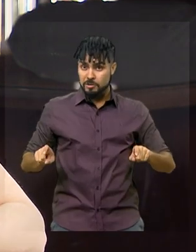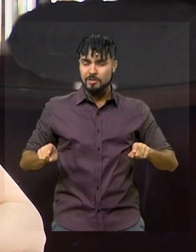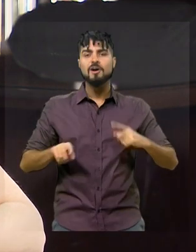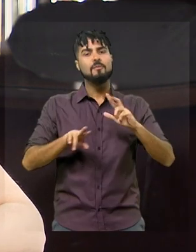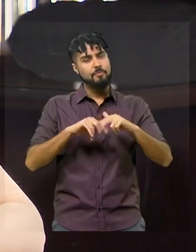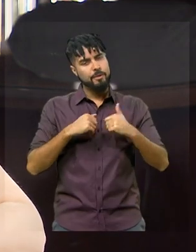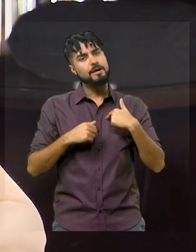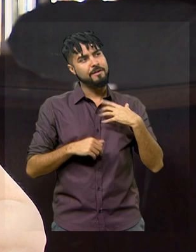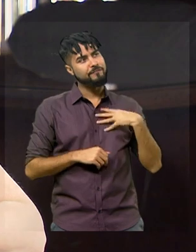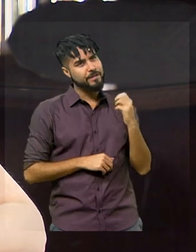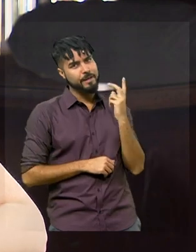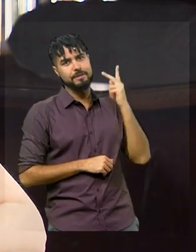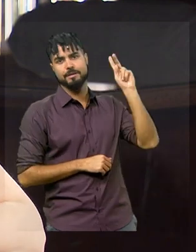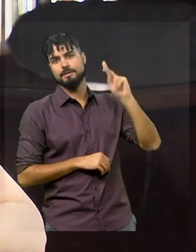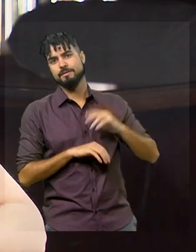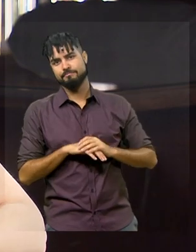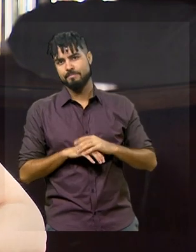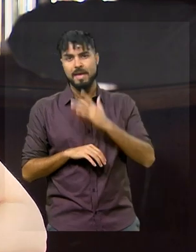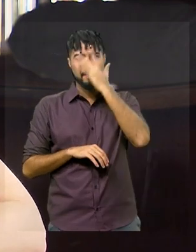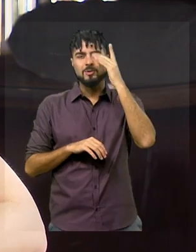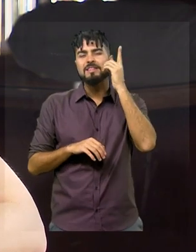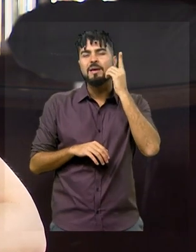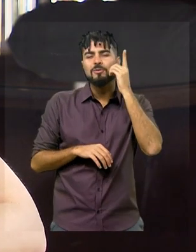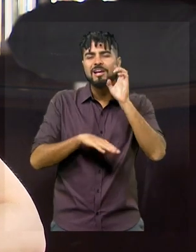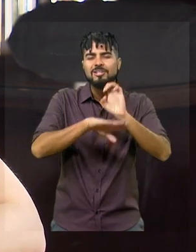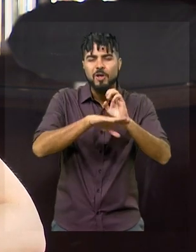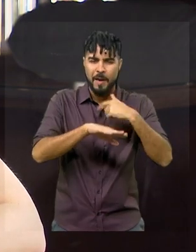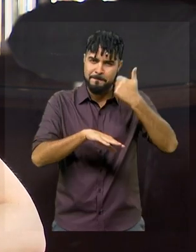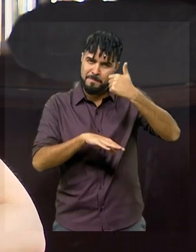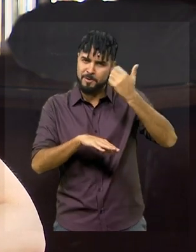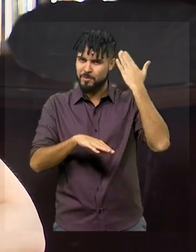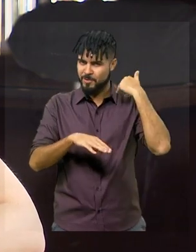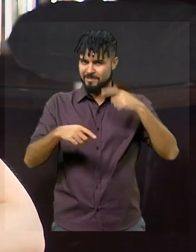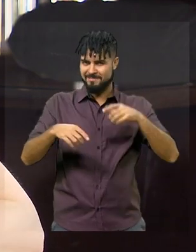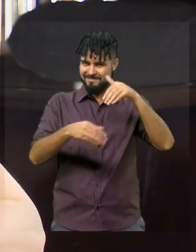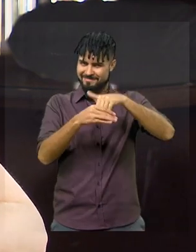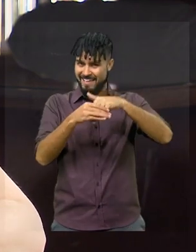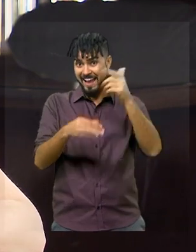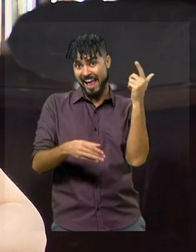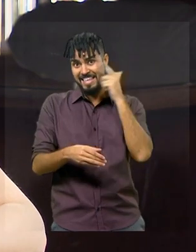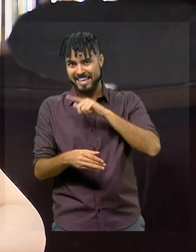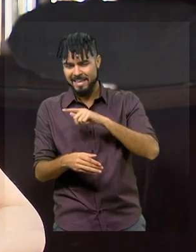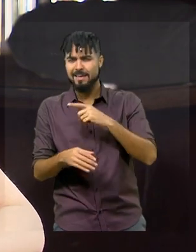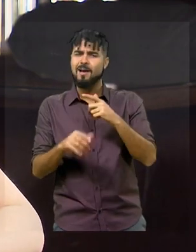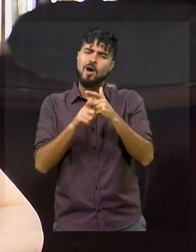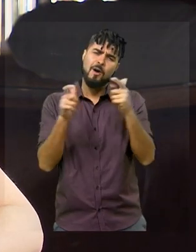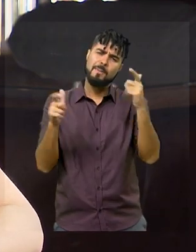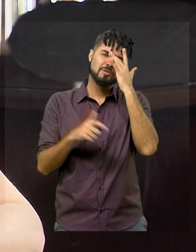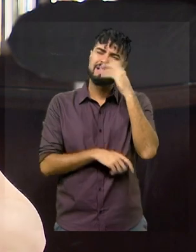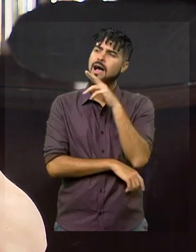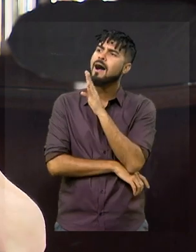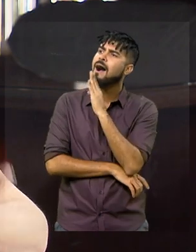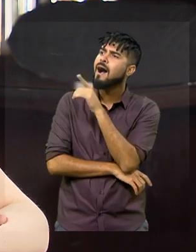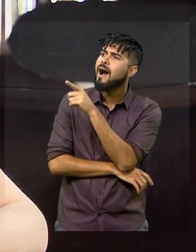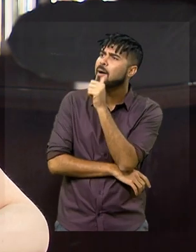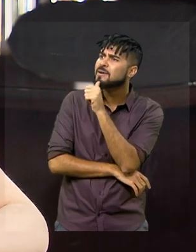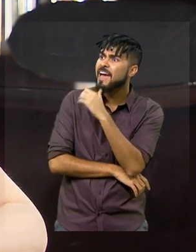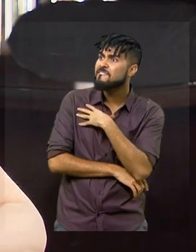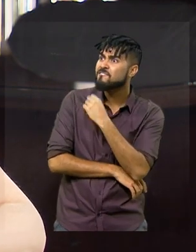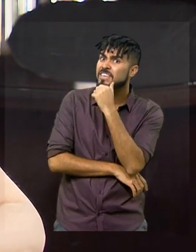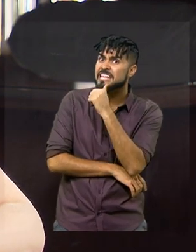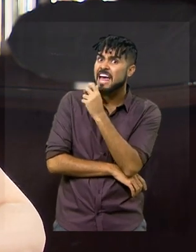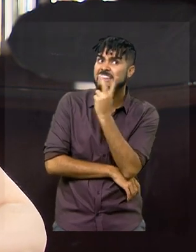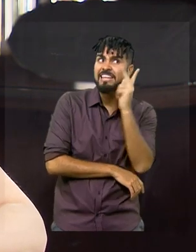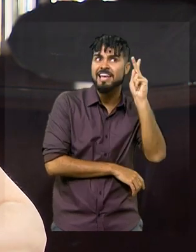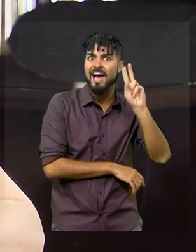filha de. Quer dizer, eu me elegi deputada estadual, foi meu primeiro mandato eletivo, e é óbvio que as pessoas falaram, vou votar porque é filha de Ramos,